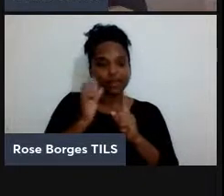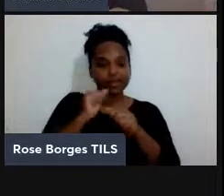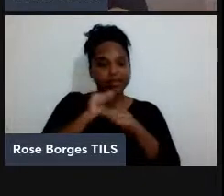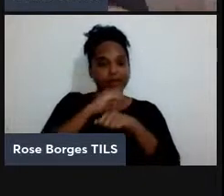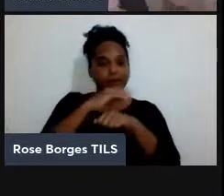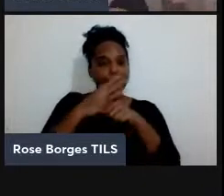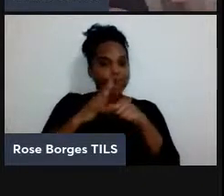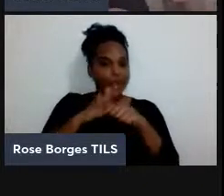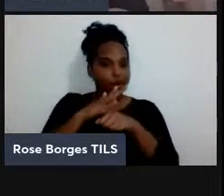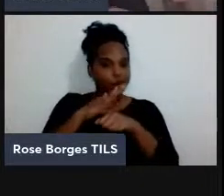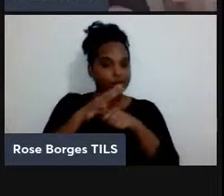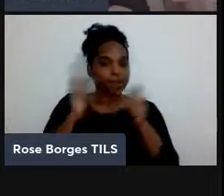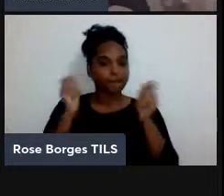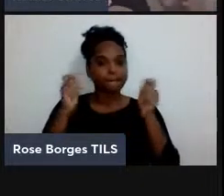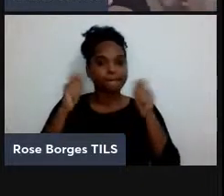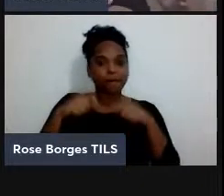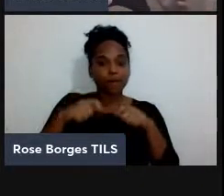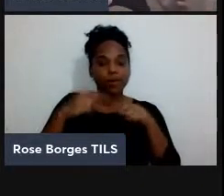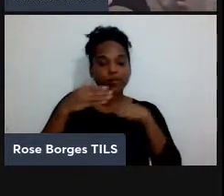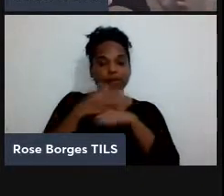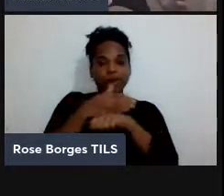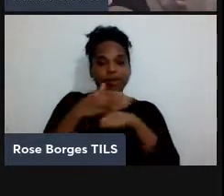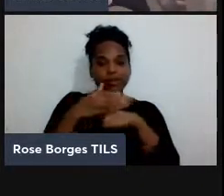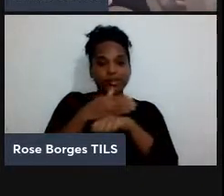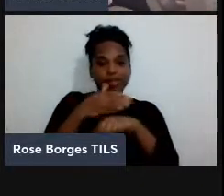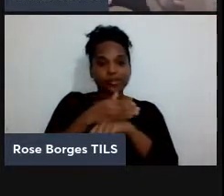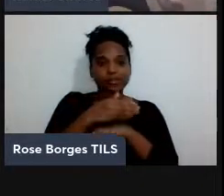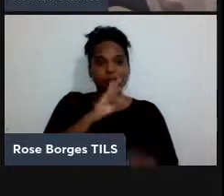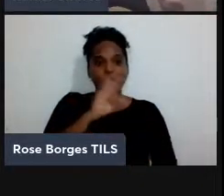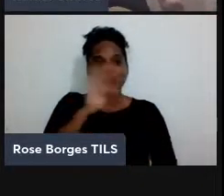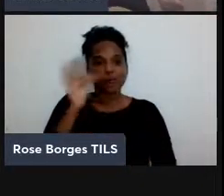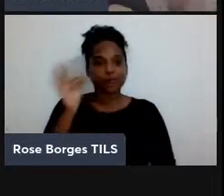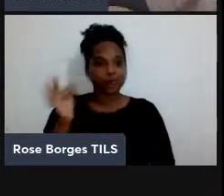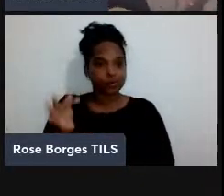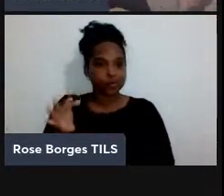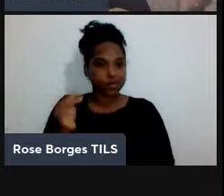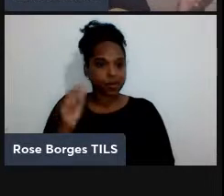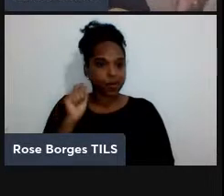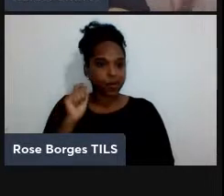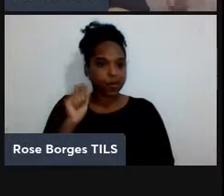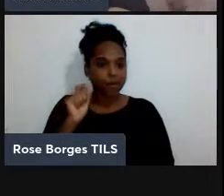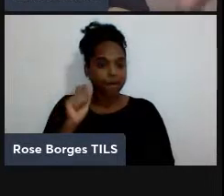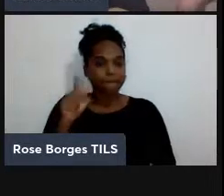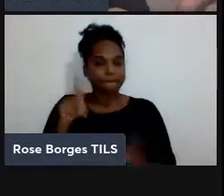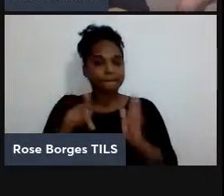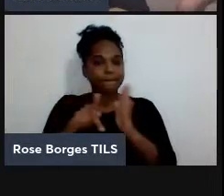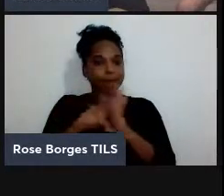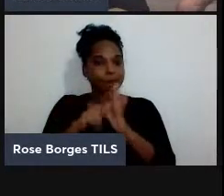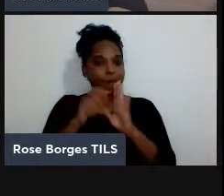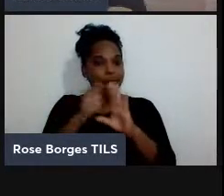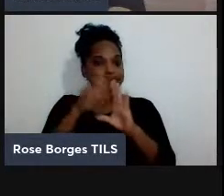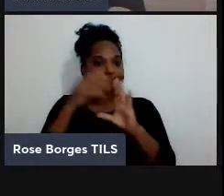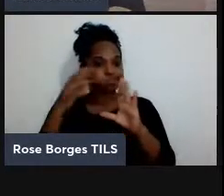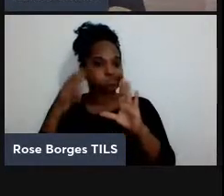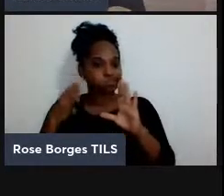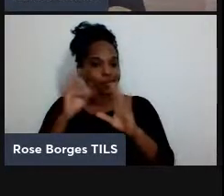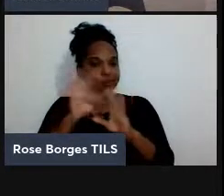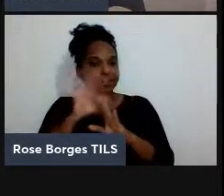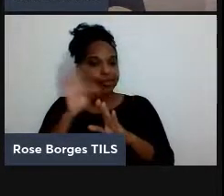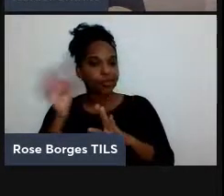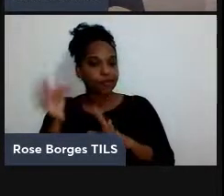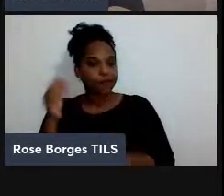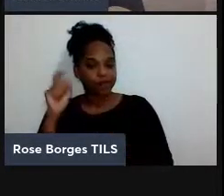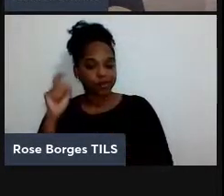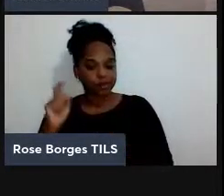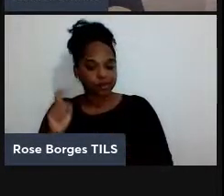acesso a uma função a uma a uma propriedade coletiva dessa função f de x e aqui no caso